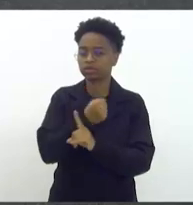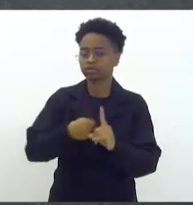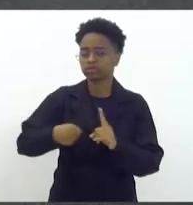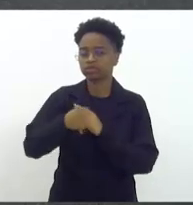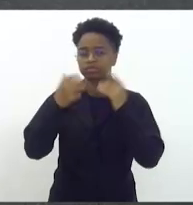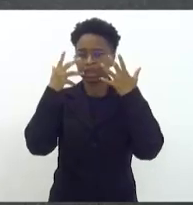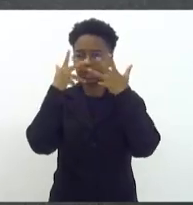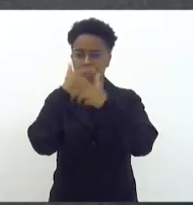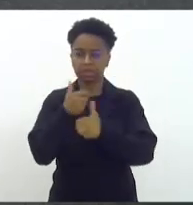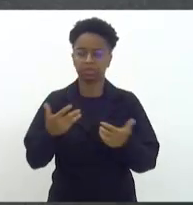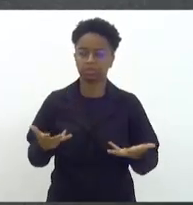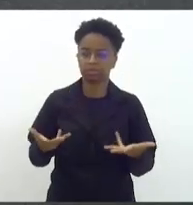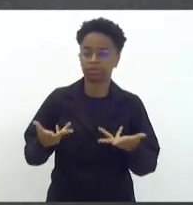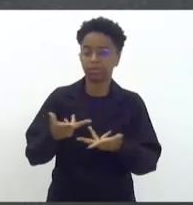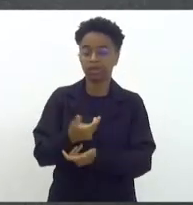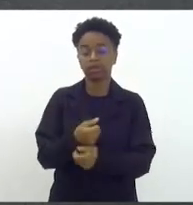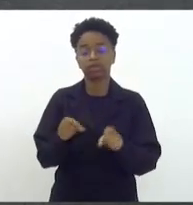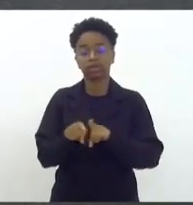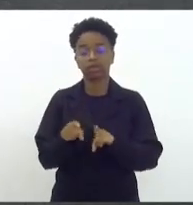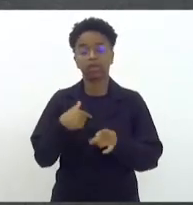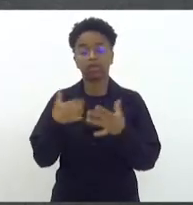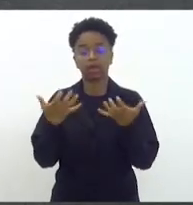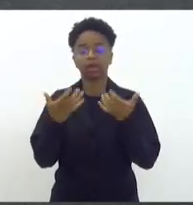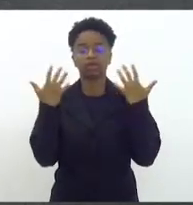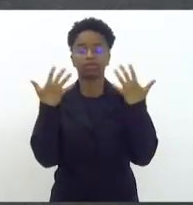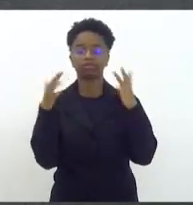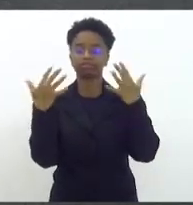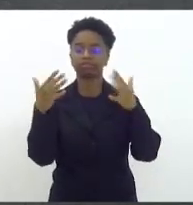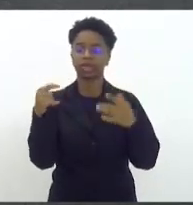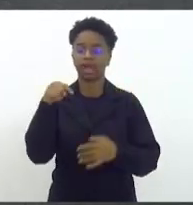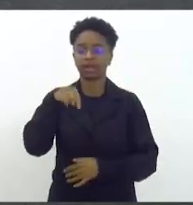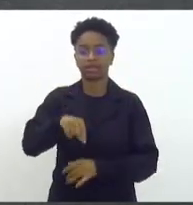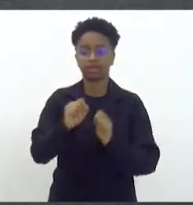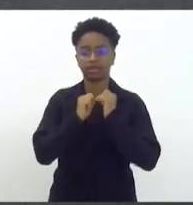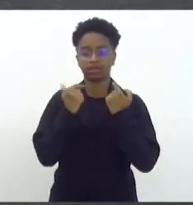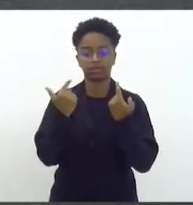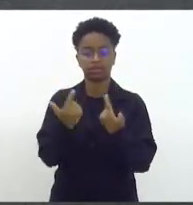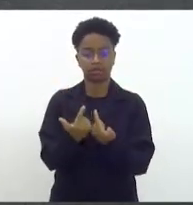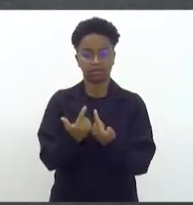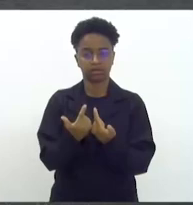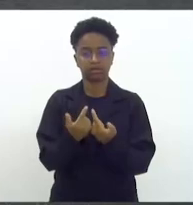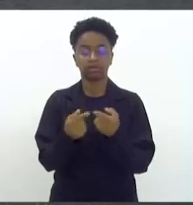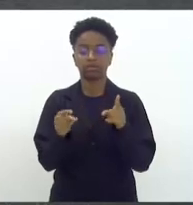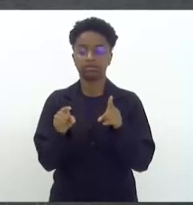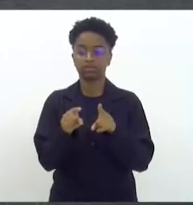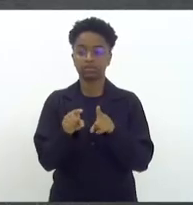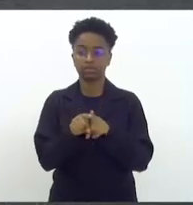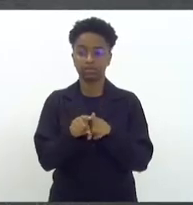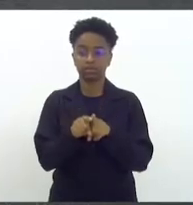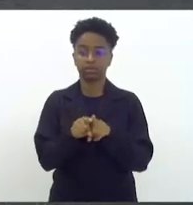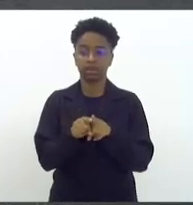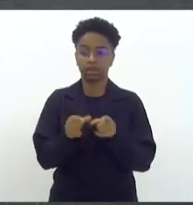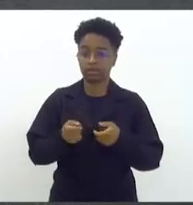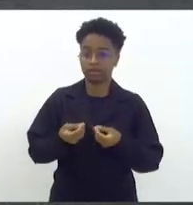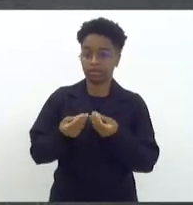lindo, brilhante e aqui eu queria parabenizar essa casa por dar a medalha Tiradentes ao Bispo Abner. Ele já